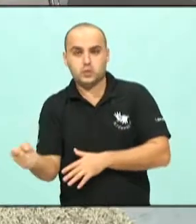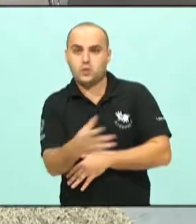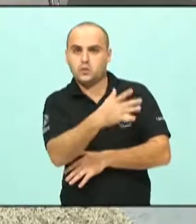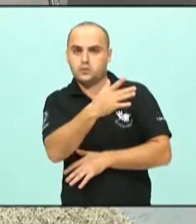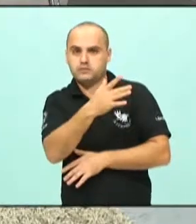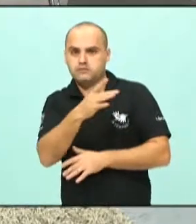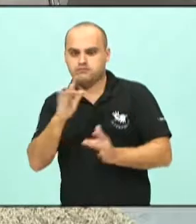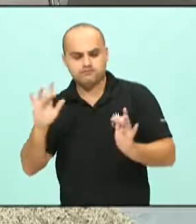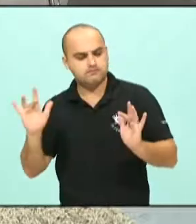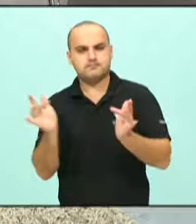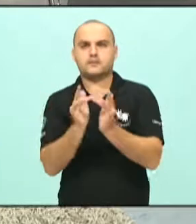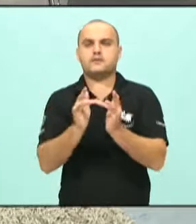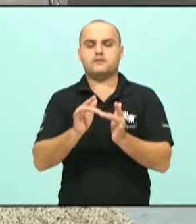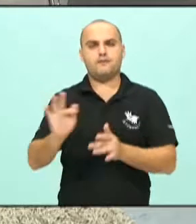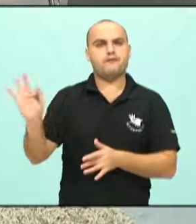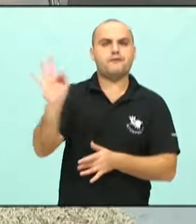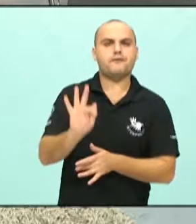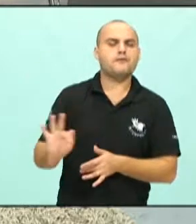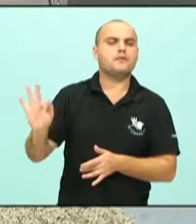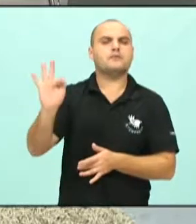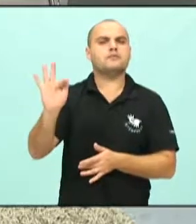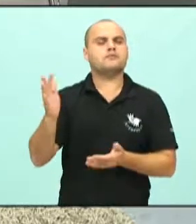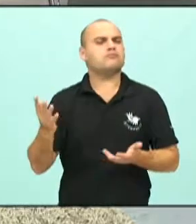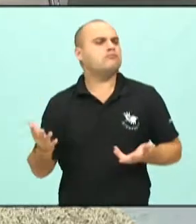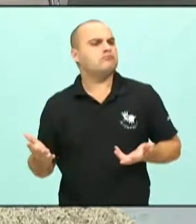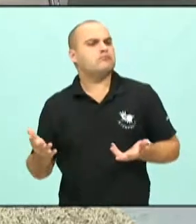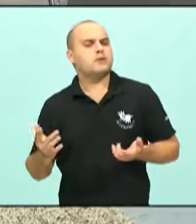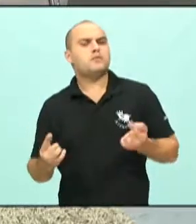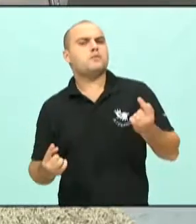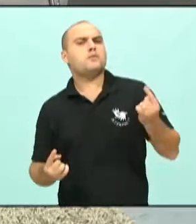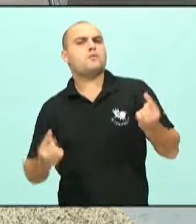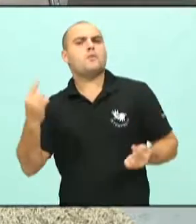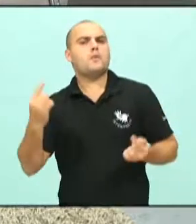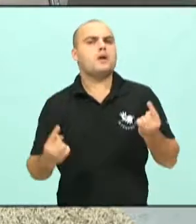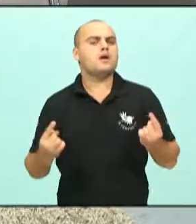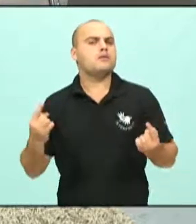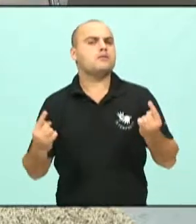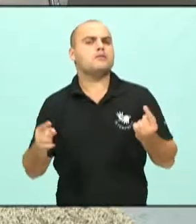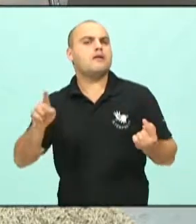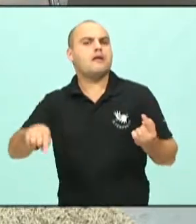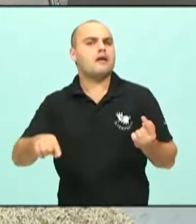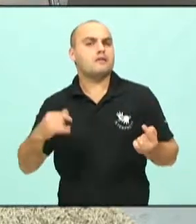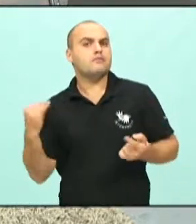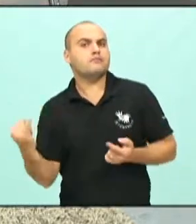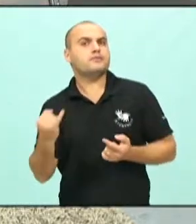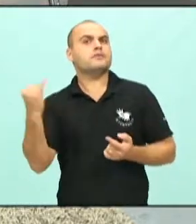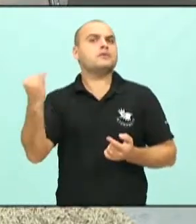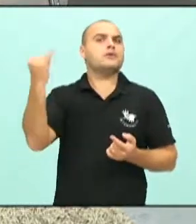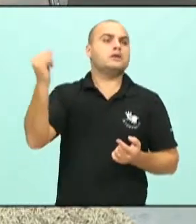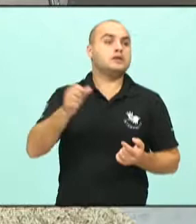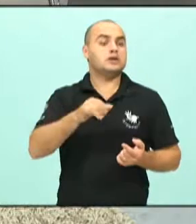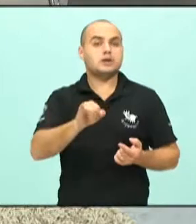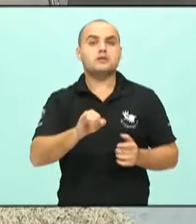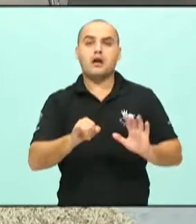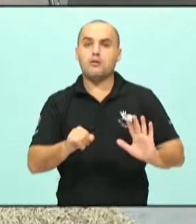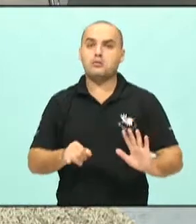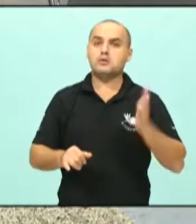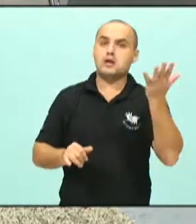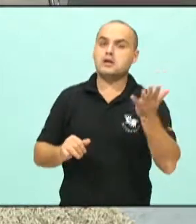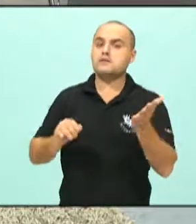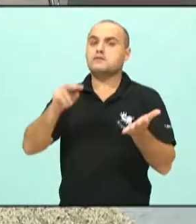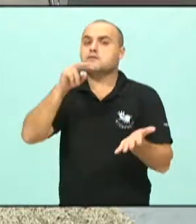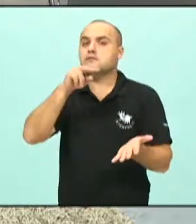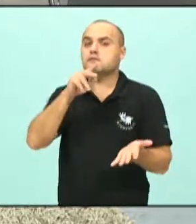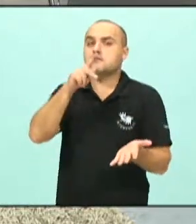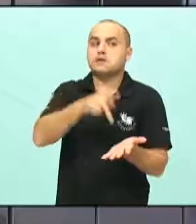federativo. Qual a importância disso? Isso provavelmente se efetive ou não? O que o senhor pensa a